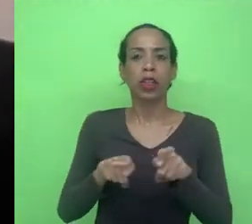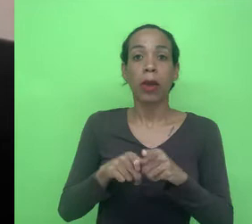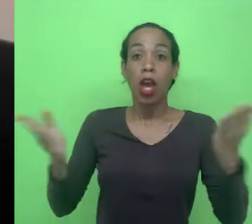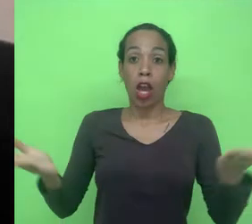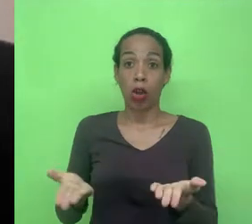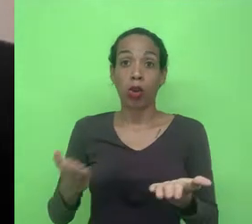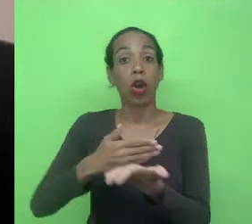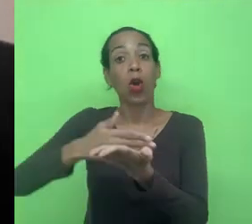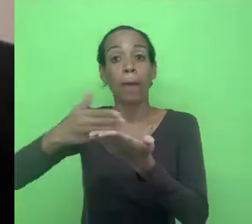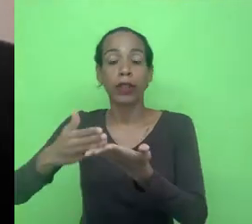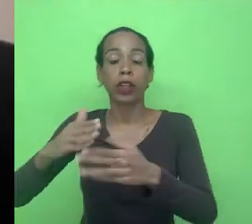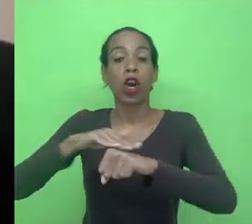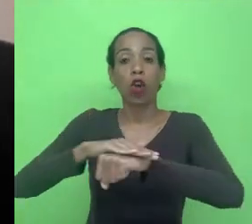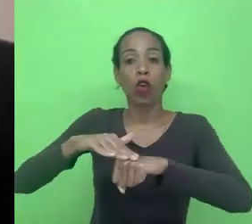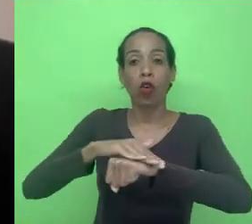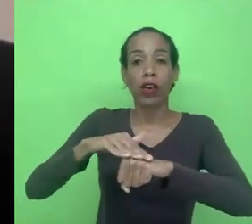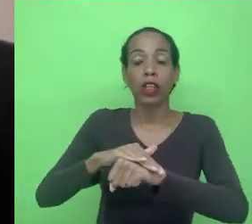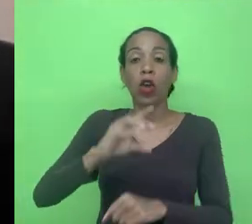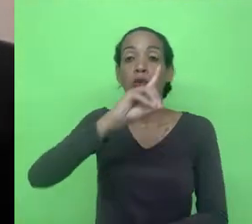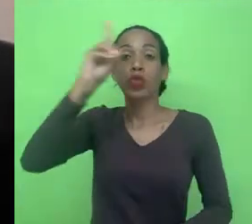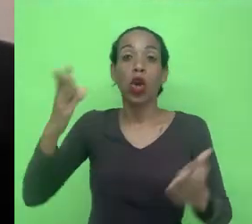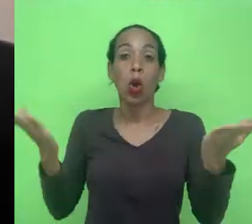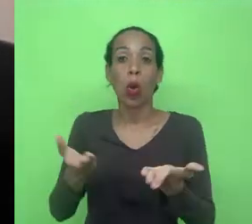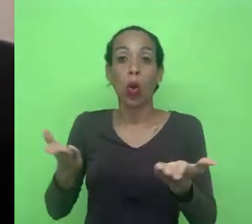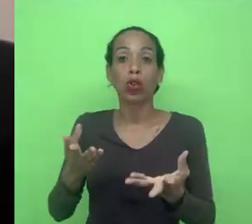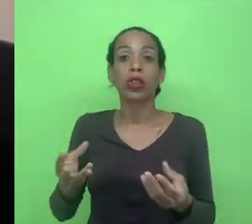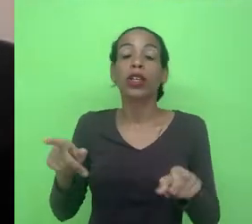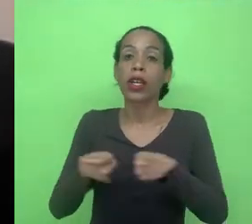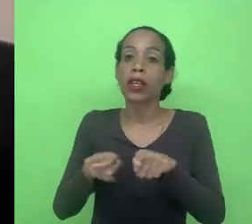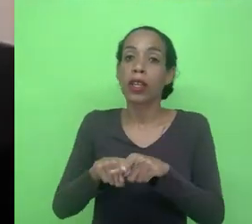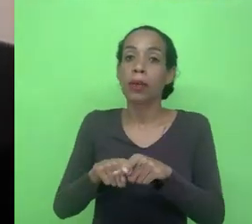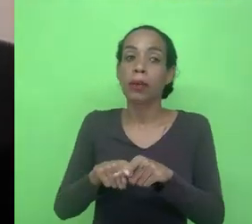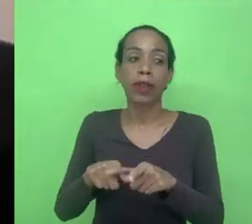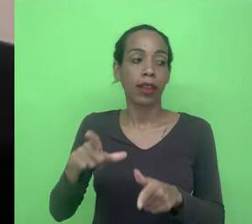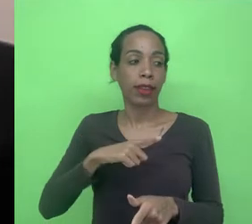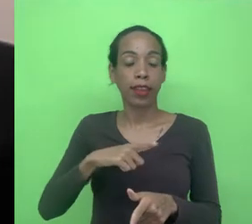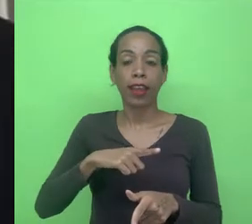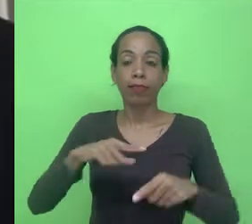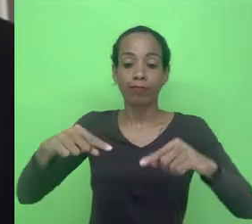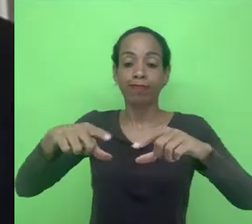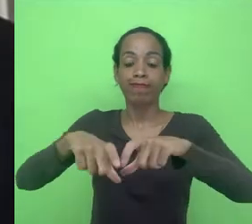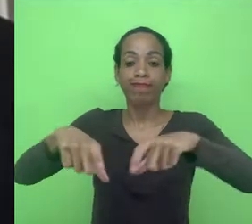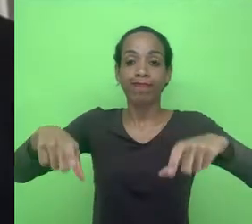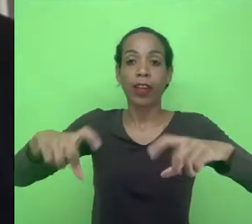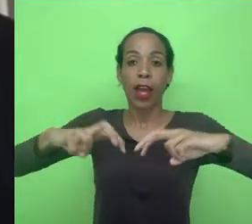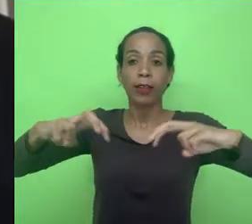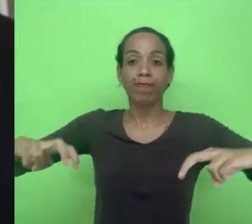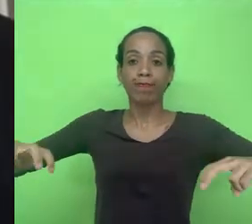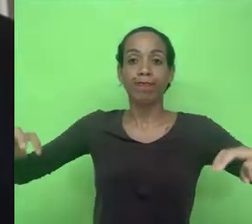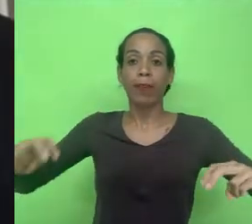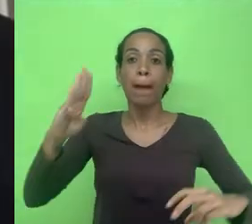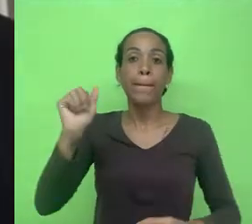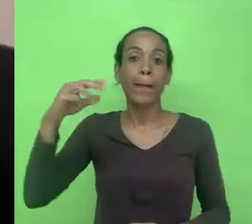nossa conversa, aqui no dia de hoje, nós teremos o prazer de receber a nossa banca. E, por isso, eu agradeço inicialmente ao